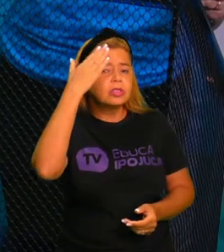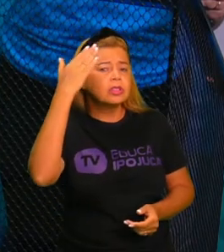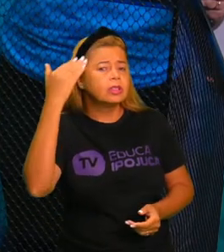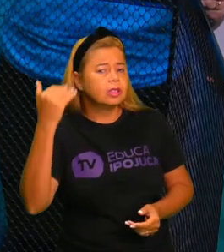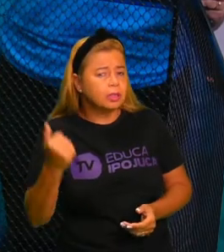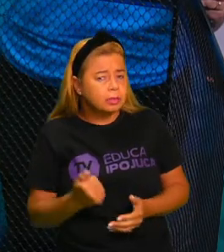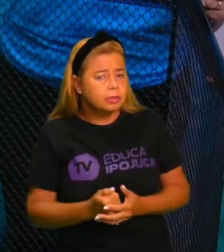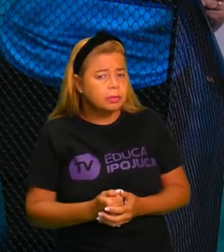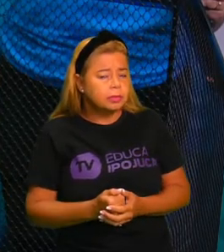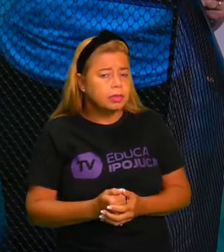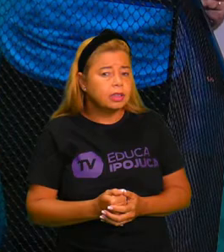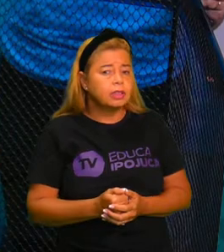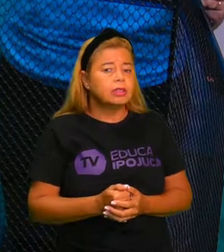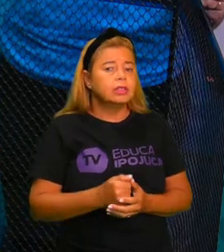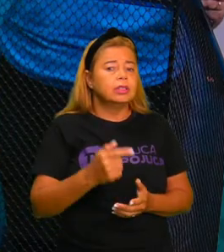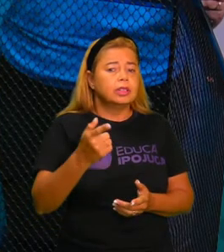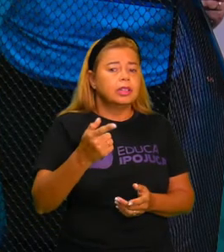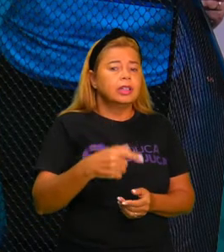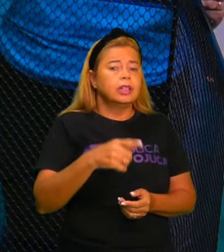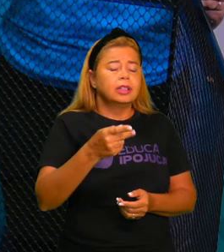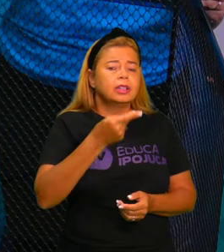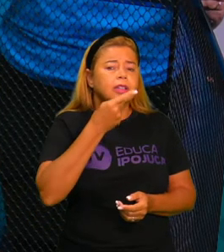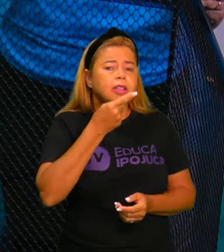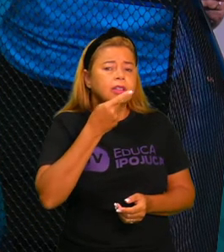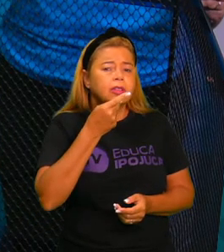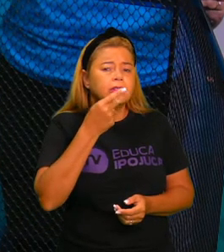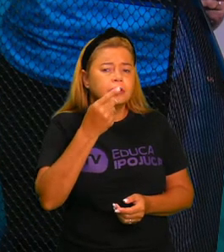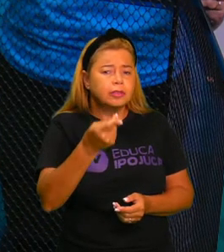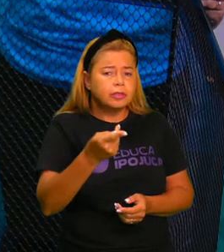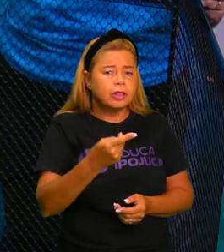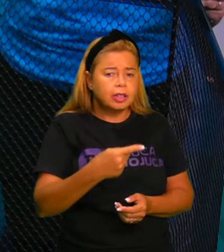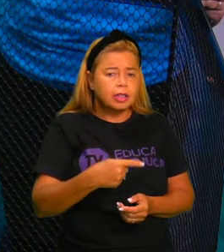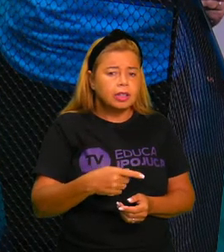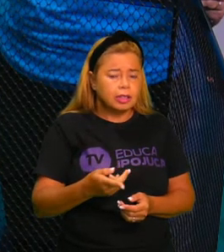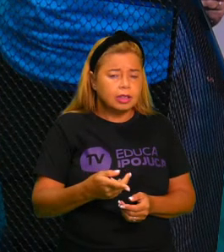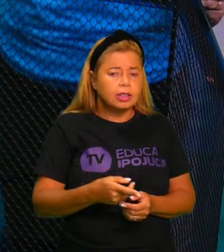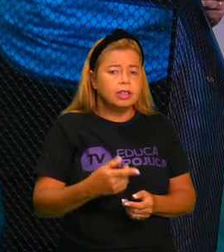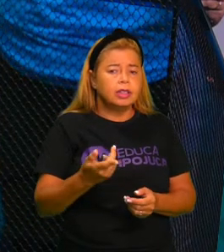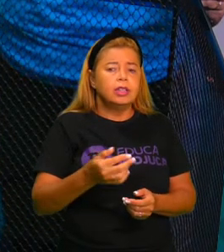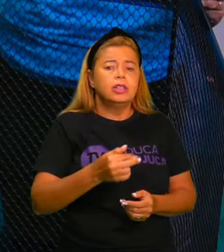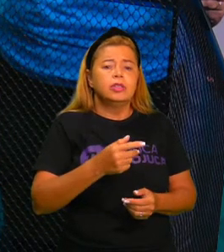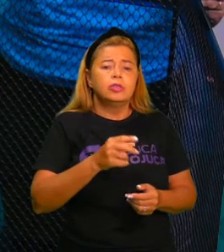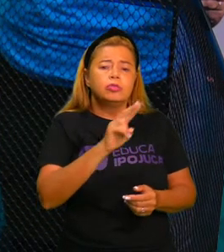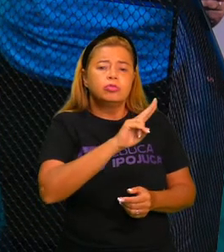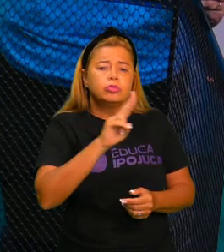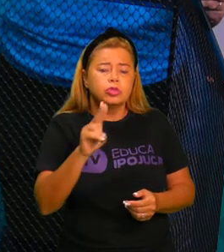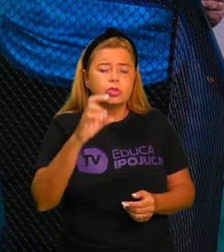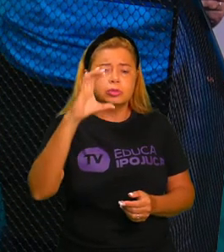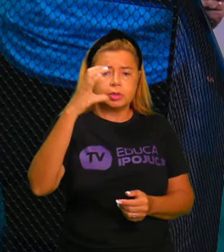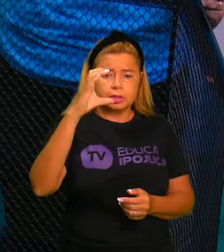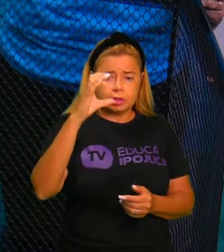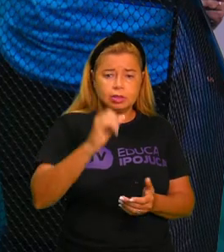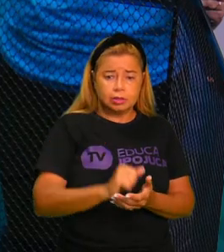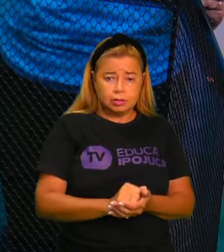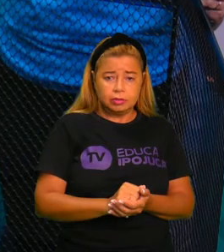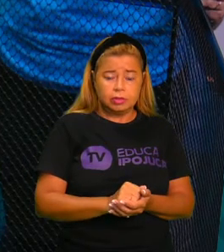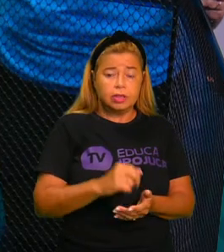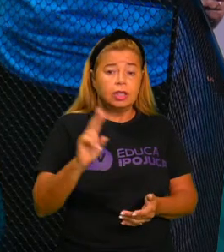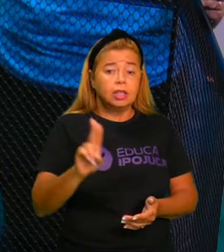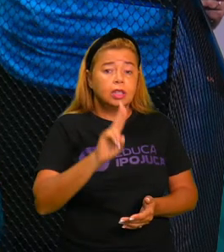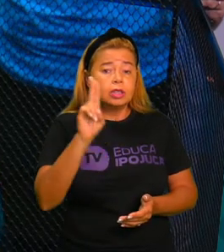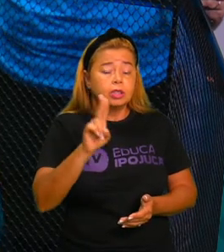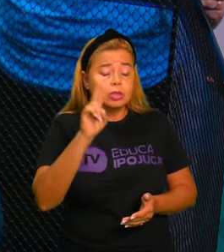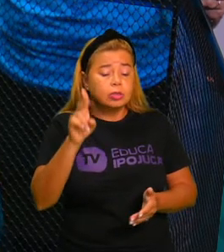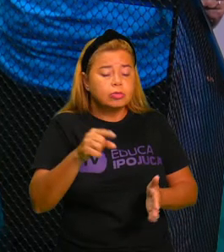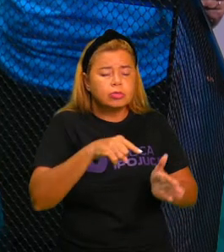guardarem lá o termo método científico? Não é que é o que os cientistas usam para fazer suas pesquisas? Então,